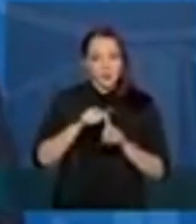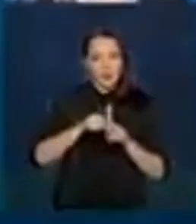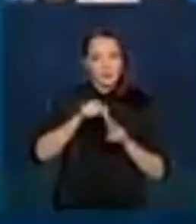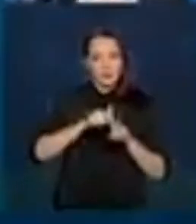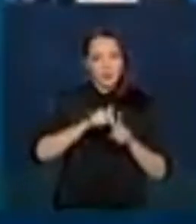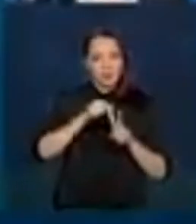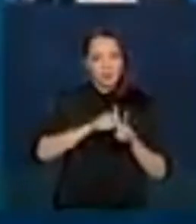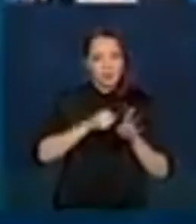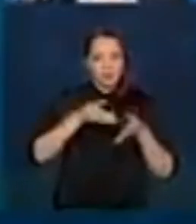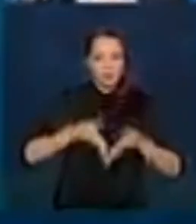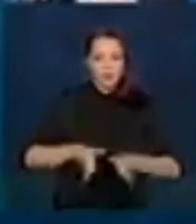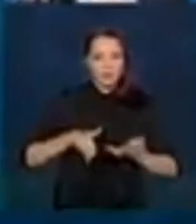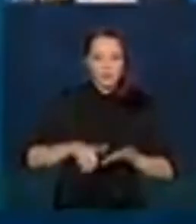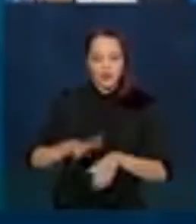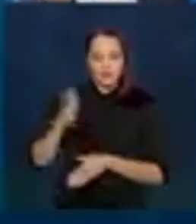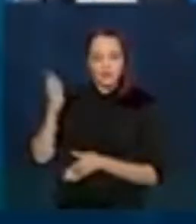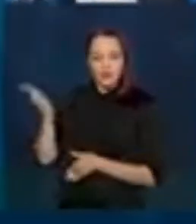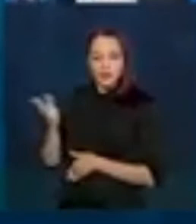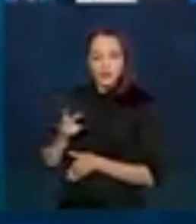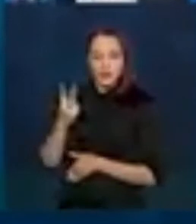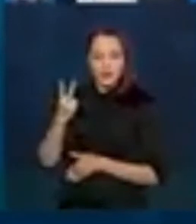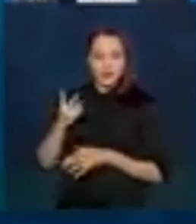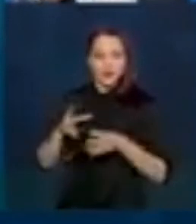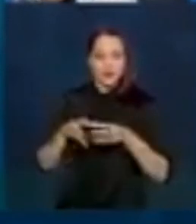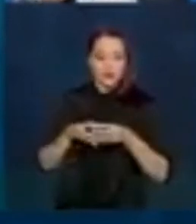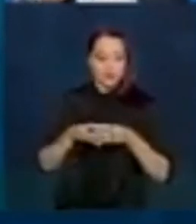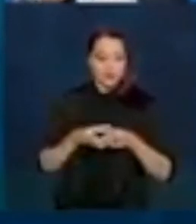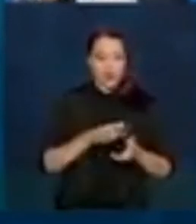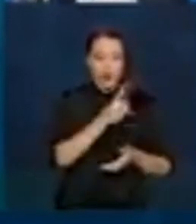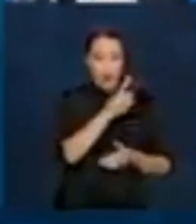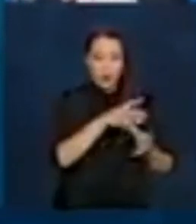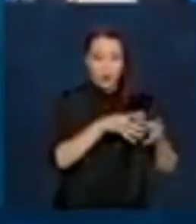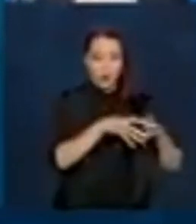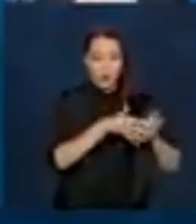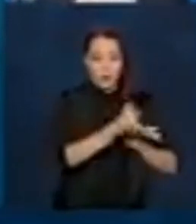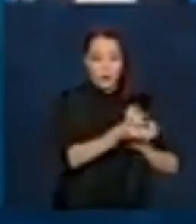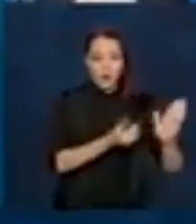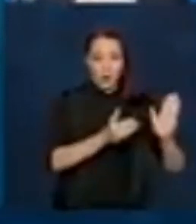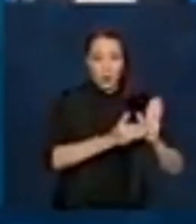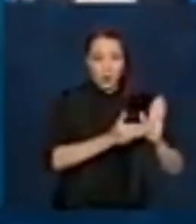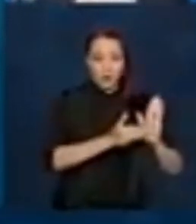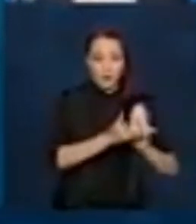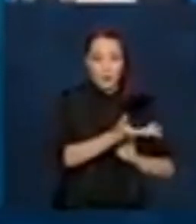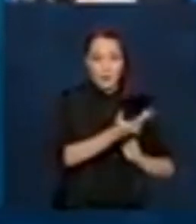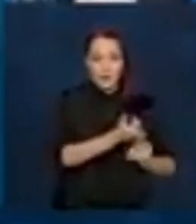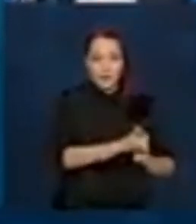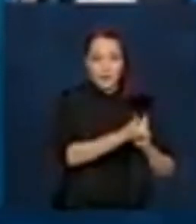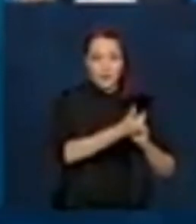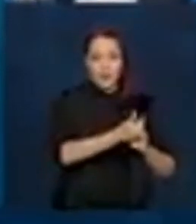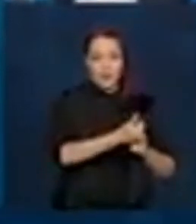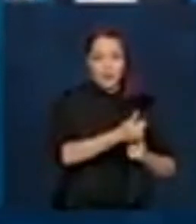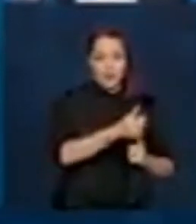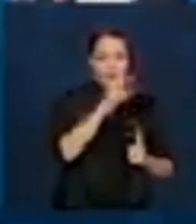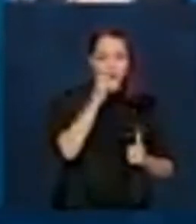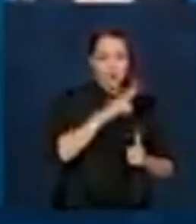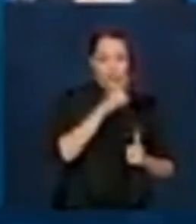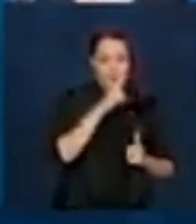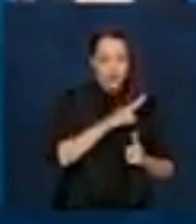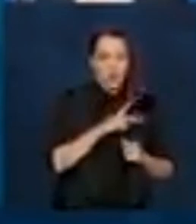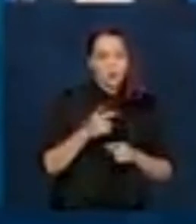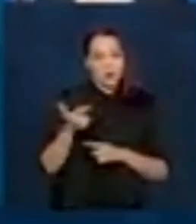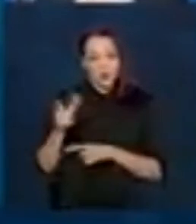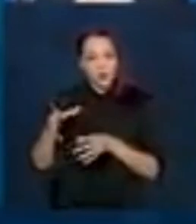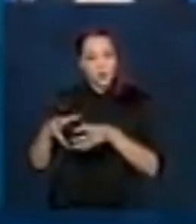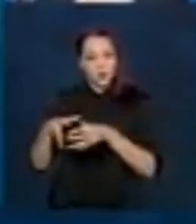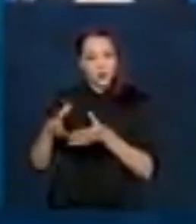nascimento e dois grupos. Um recebendo as últimas parcelas do auxílio emergencial e outro começando a